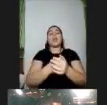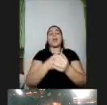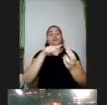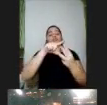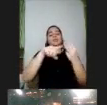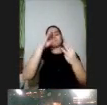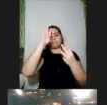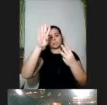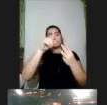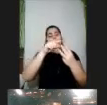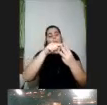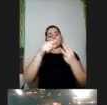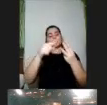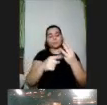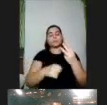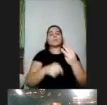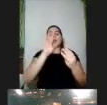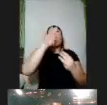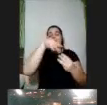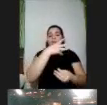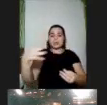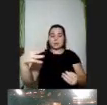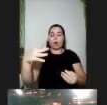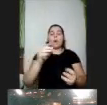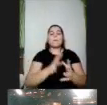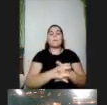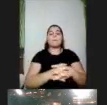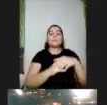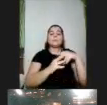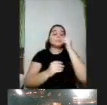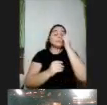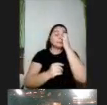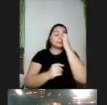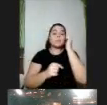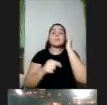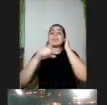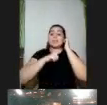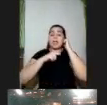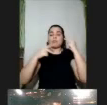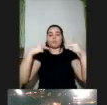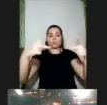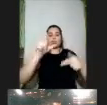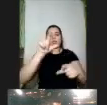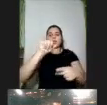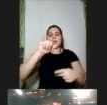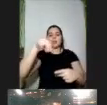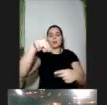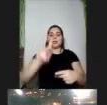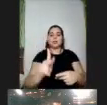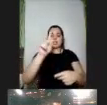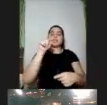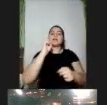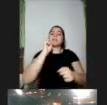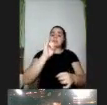aprendizagem essa é a tabela produzida pelo CAST esse grupo que eu falei para vocês ali tem o linkzinho para quem depois quiser entrar e conhecer